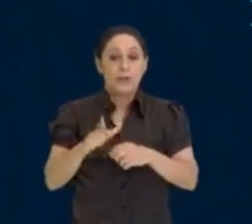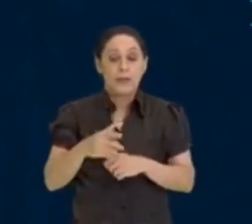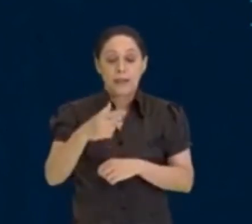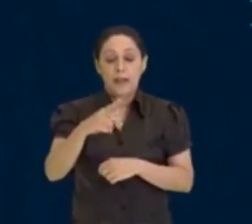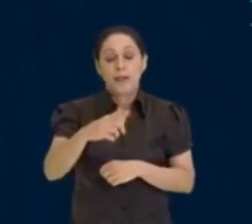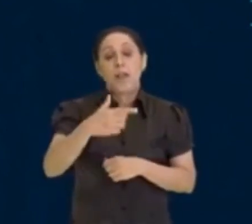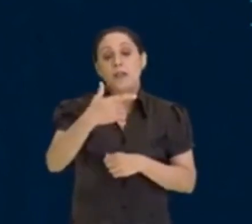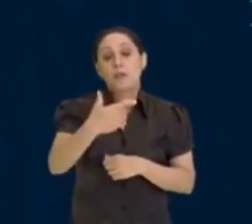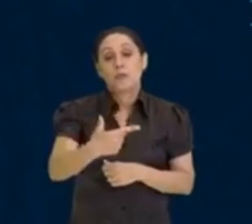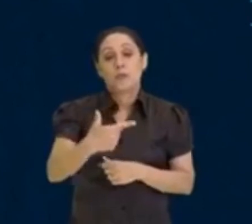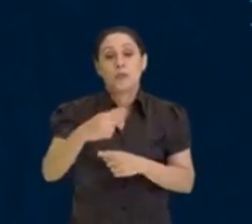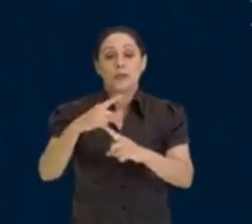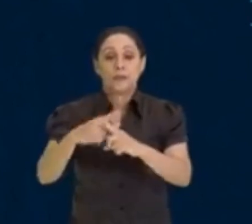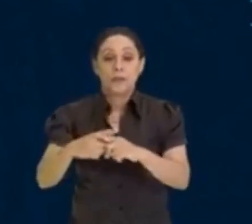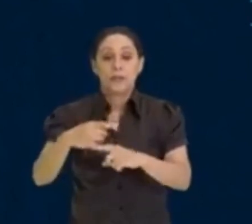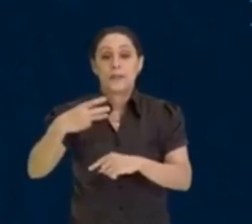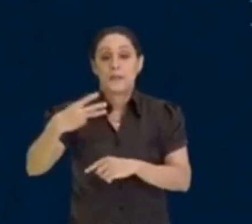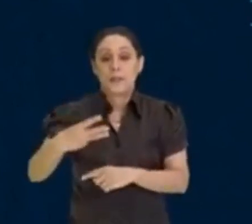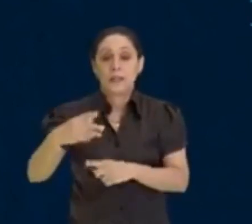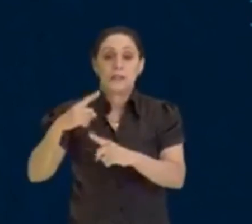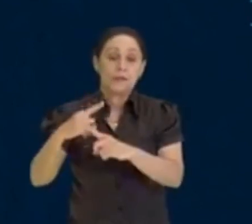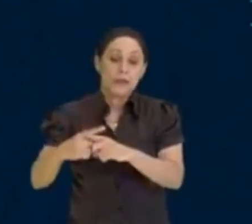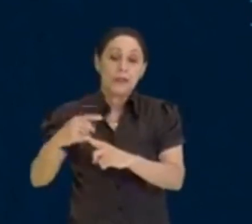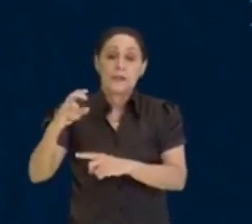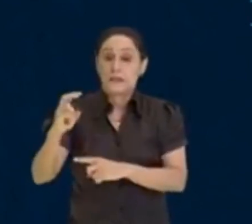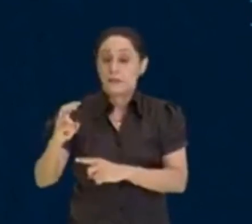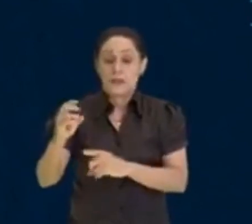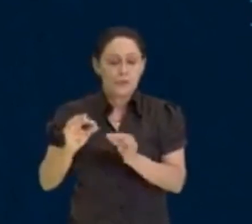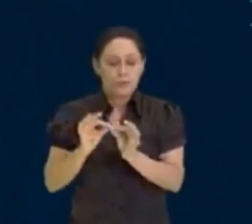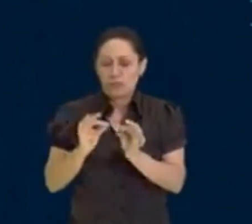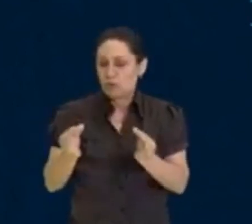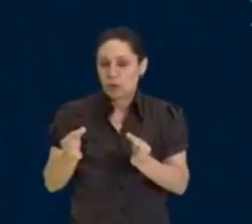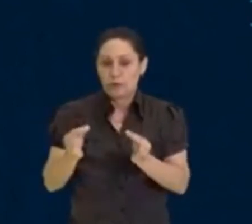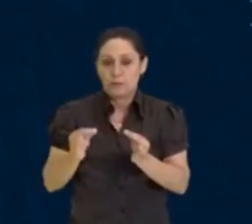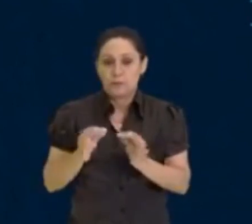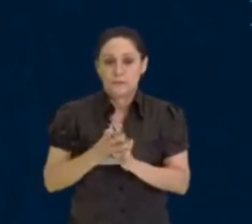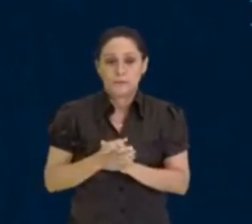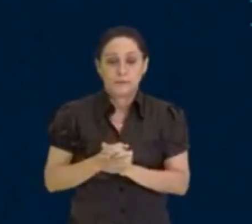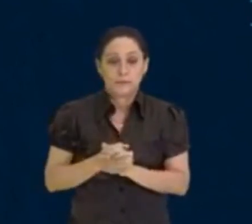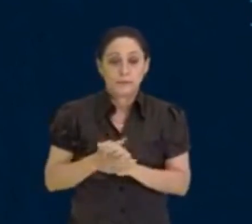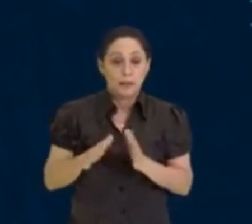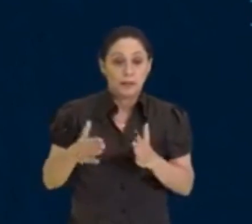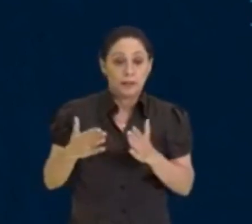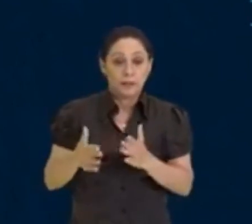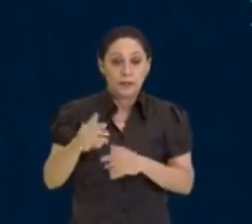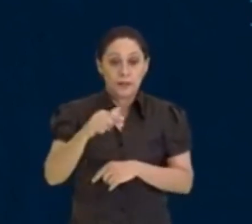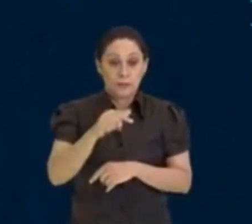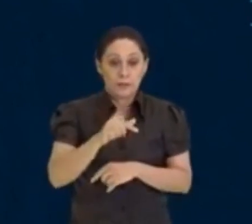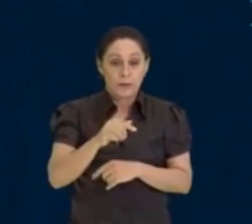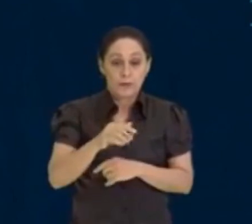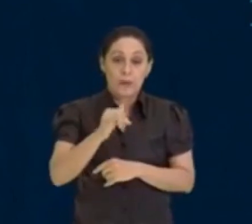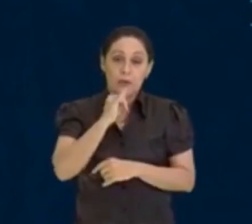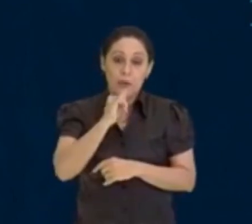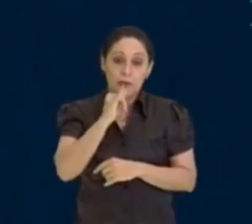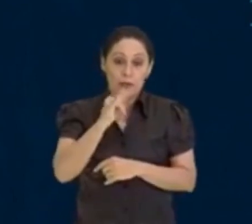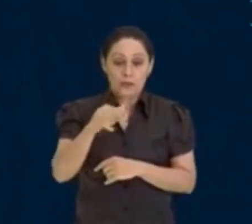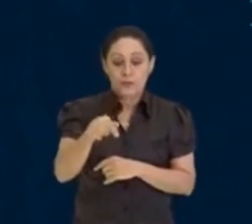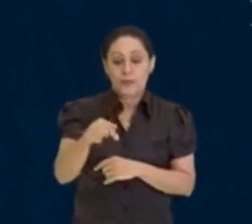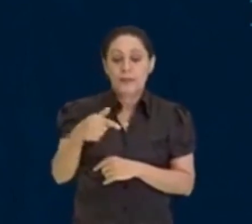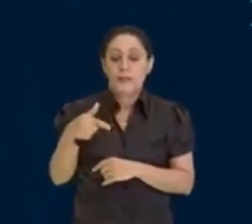5, é apenas isso, tá bom? Agora, do 72, vou fazer aqui ao lado, ó,